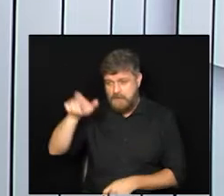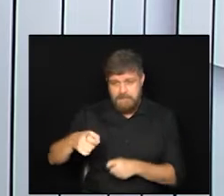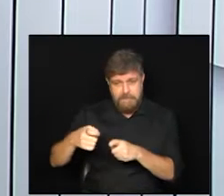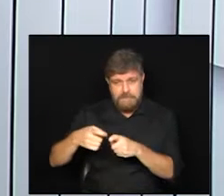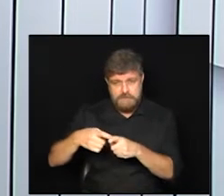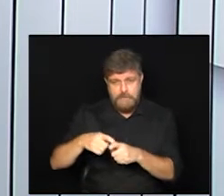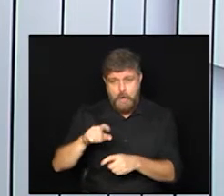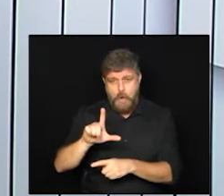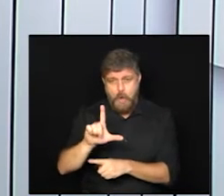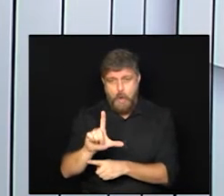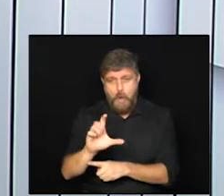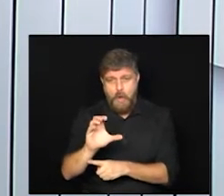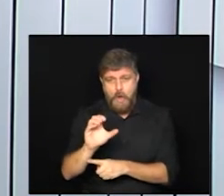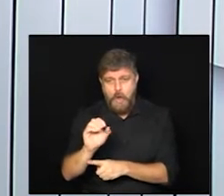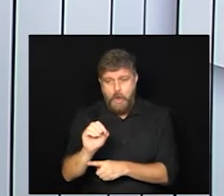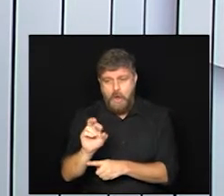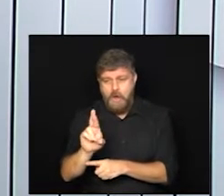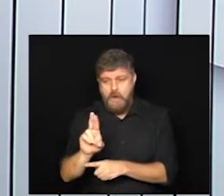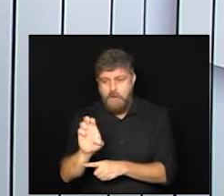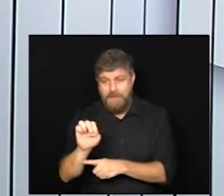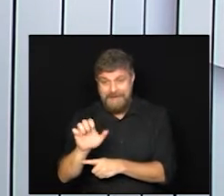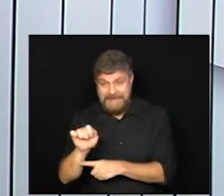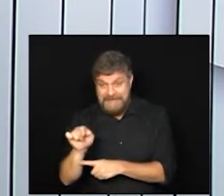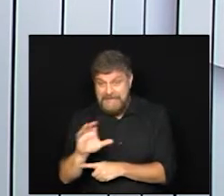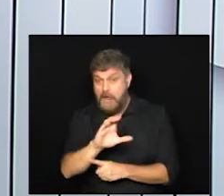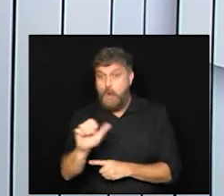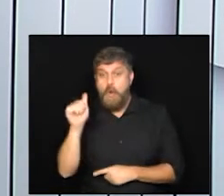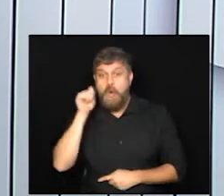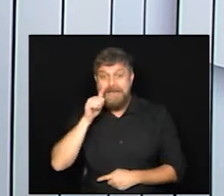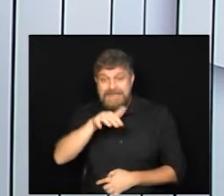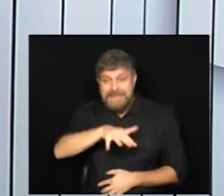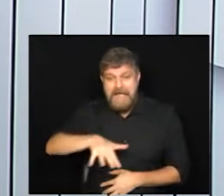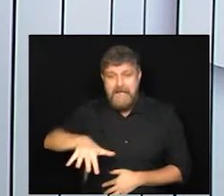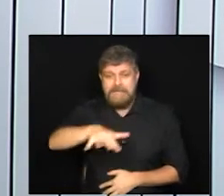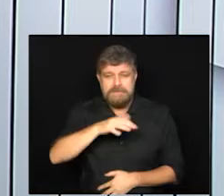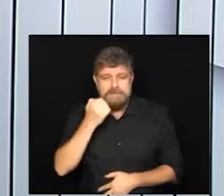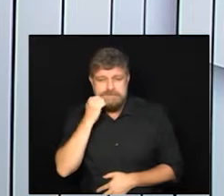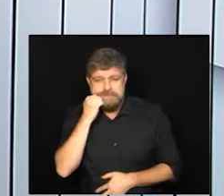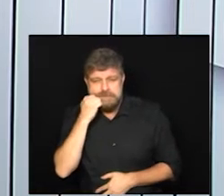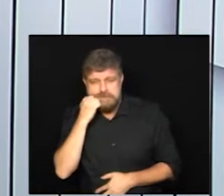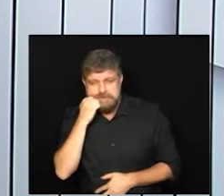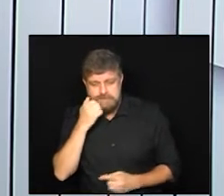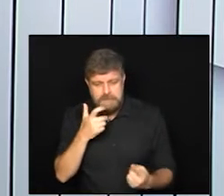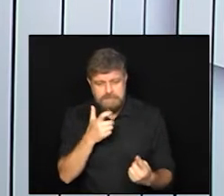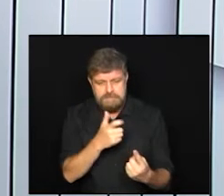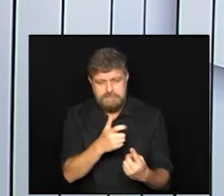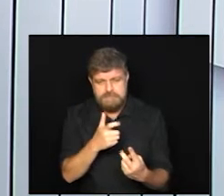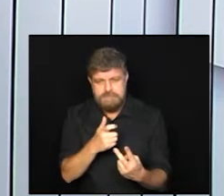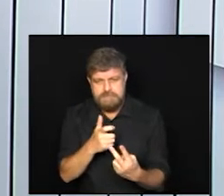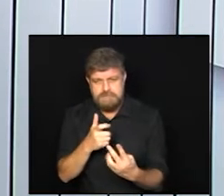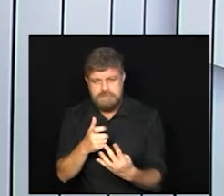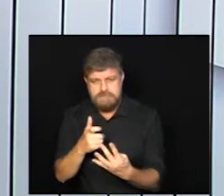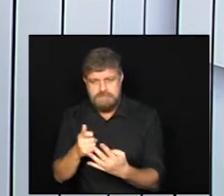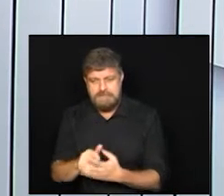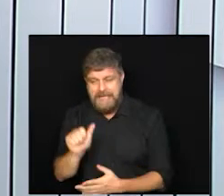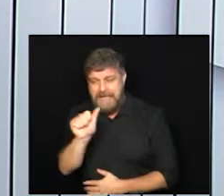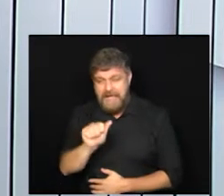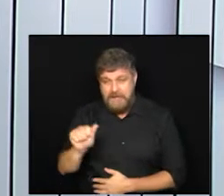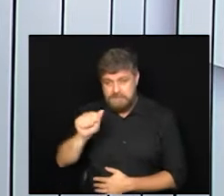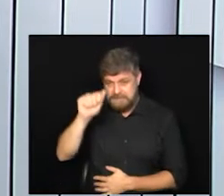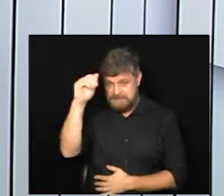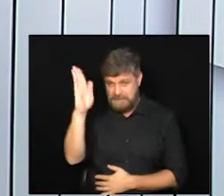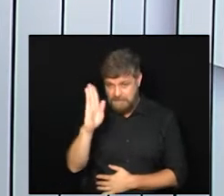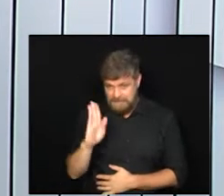Lorena de Castro Diniz coordenadora do Departamento Científico de Imunização da ASBAI que é a Associação